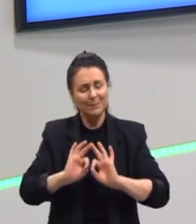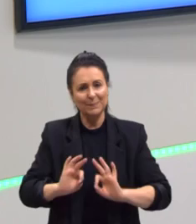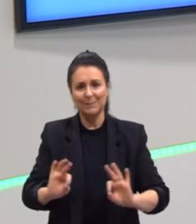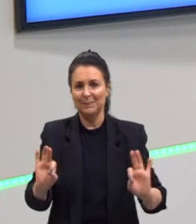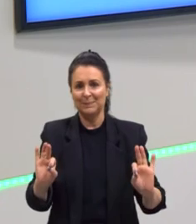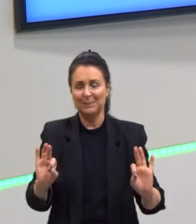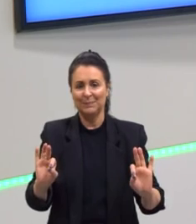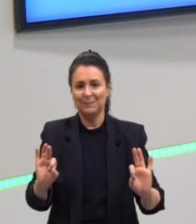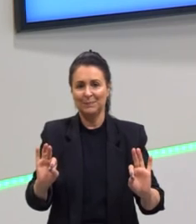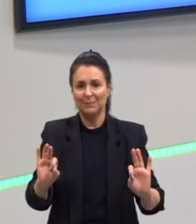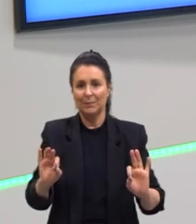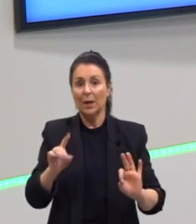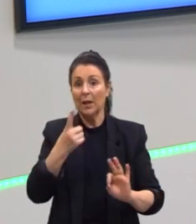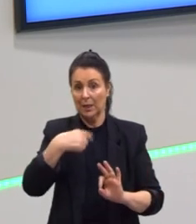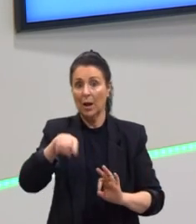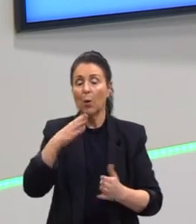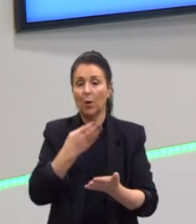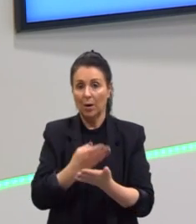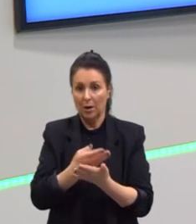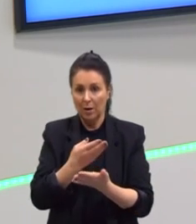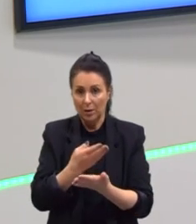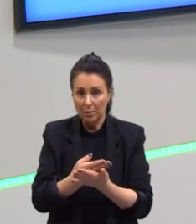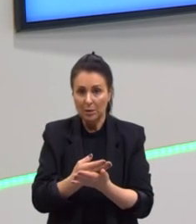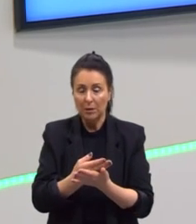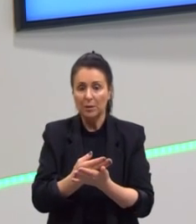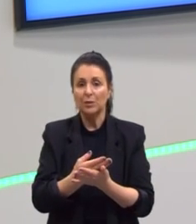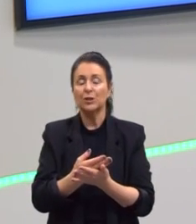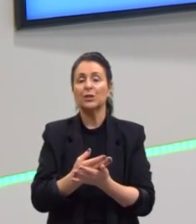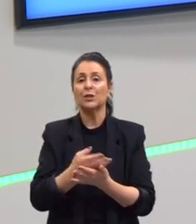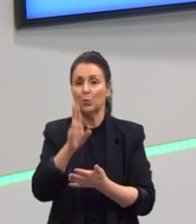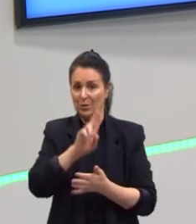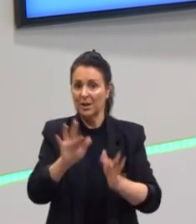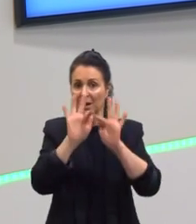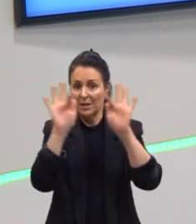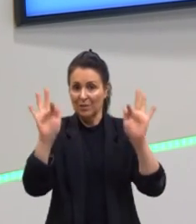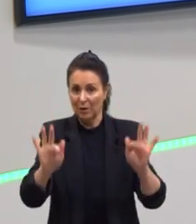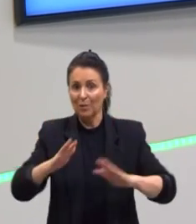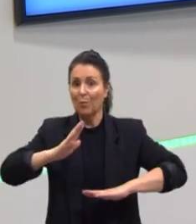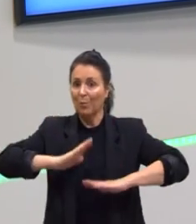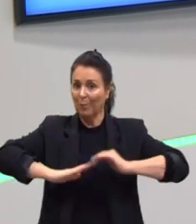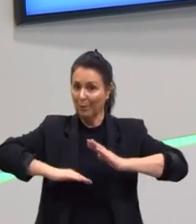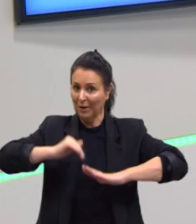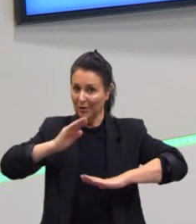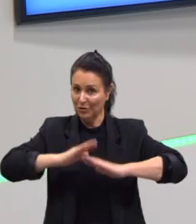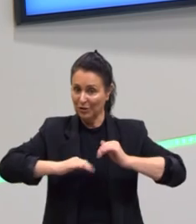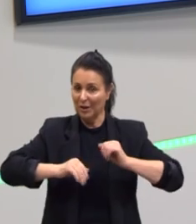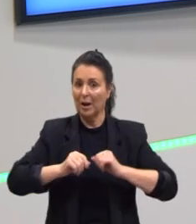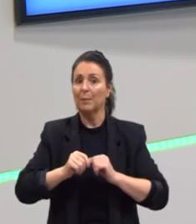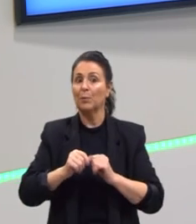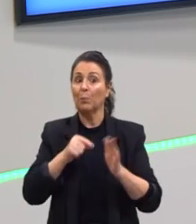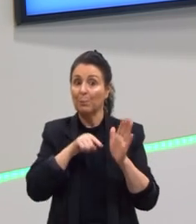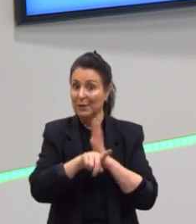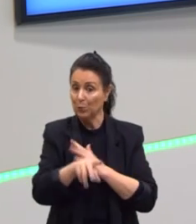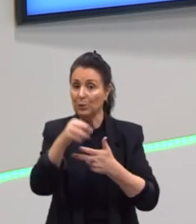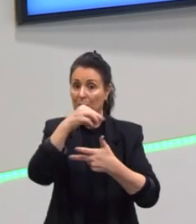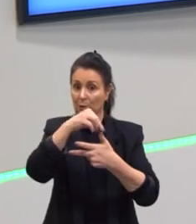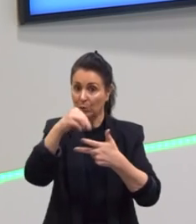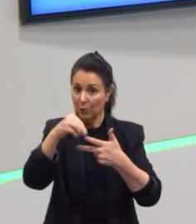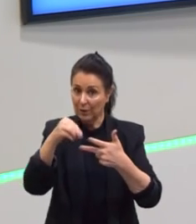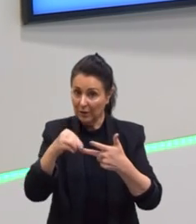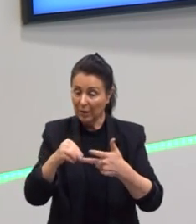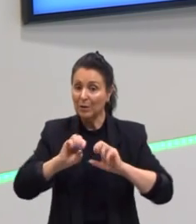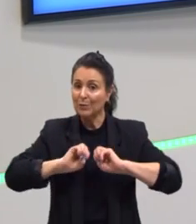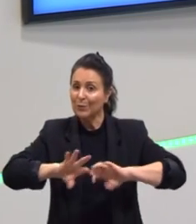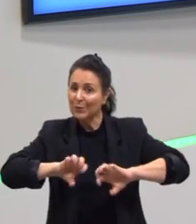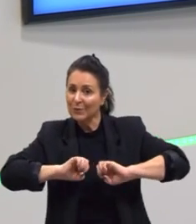então próxima aula além de retomar as fórmulas nós vamos praticar através de uma questão do ENEM e vamos trabalhar